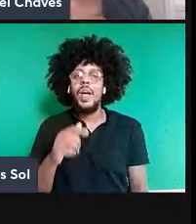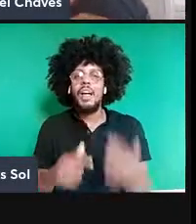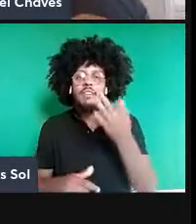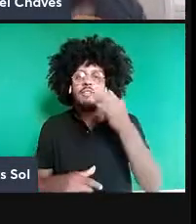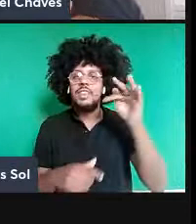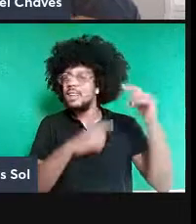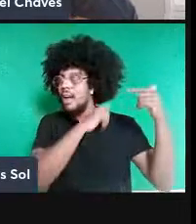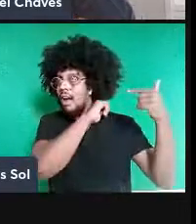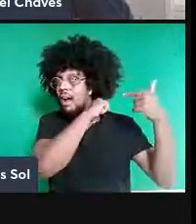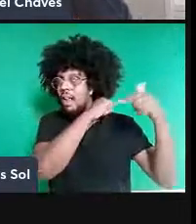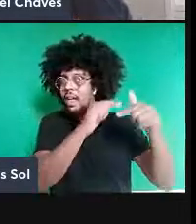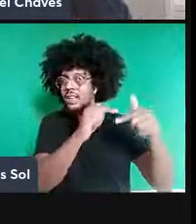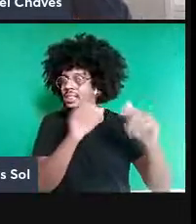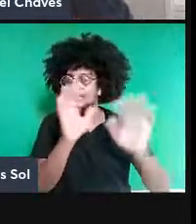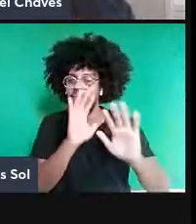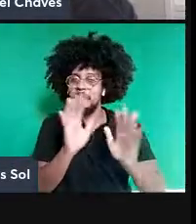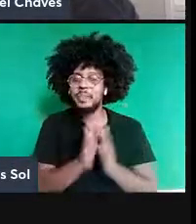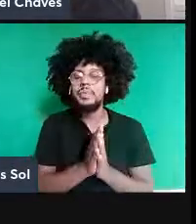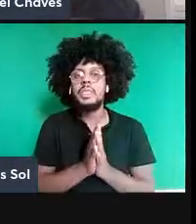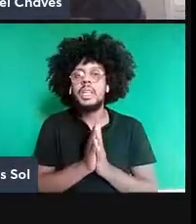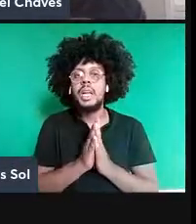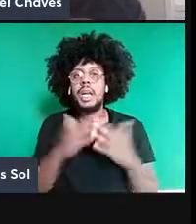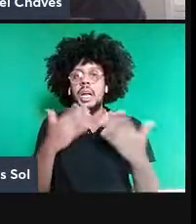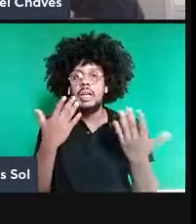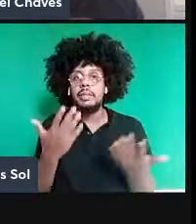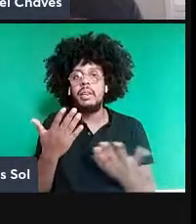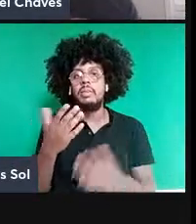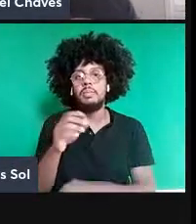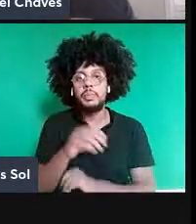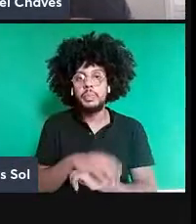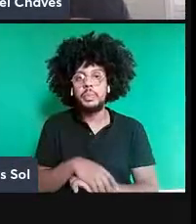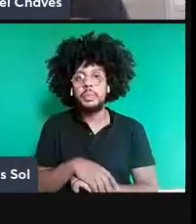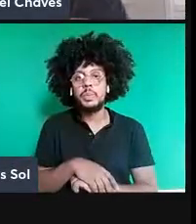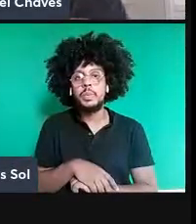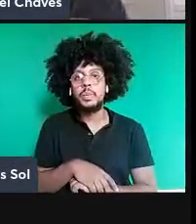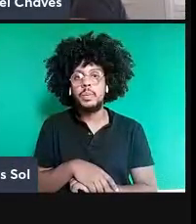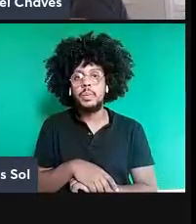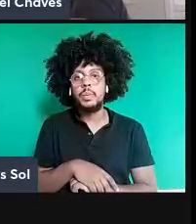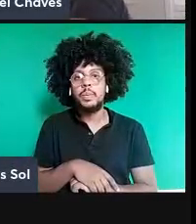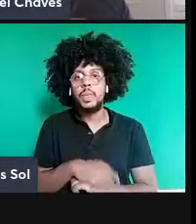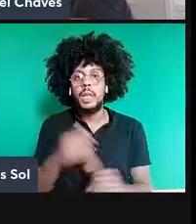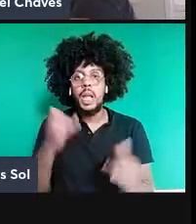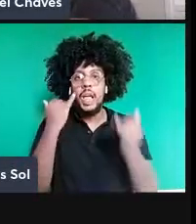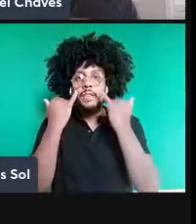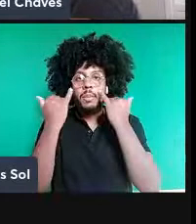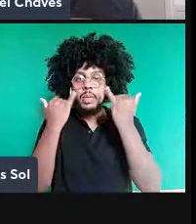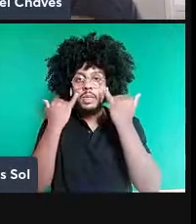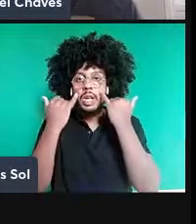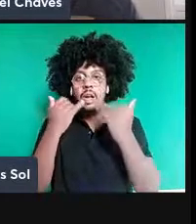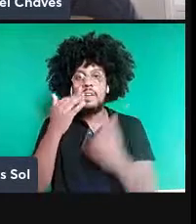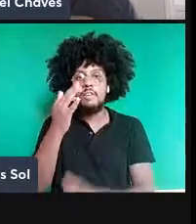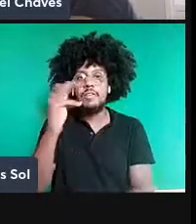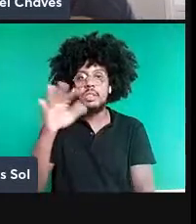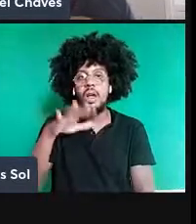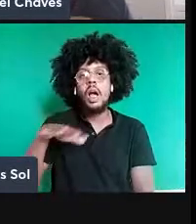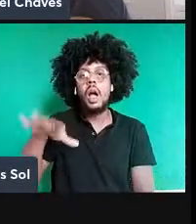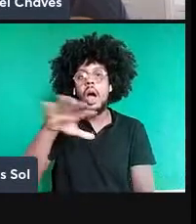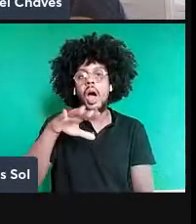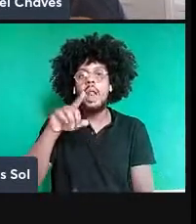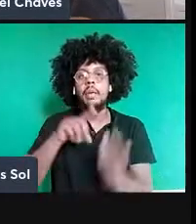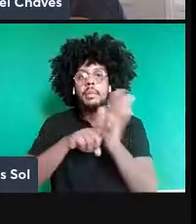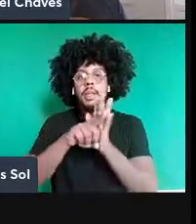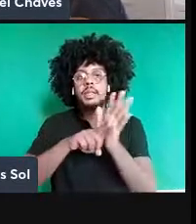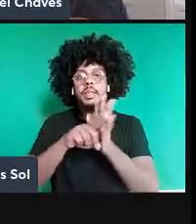e a computação quântica, de todos esses sub-ramos, é justamente esse campo de pesquisa que busca entender como